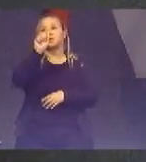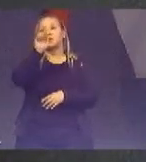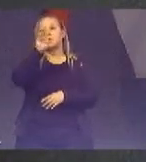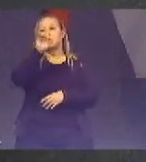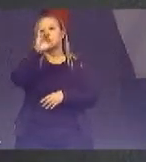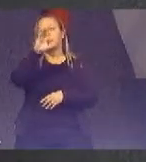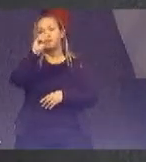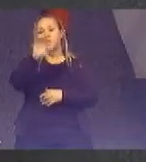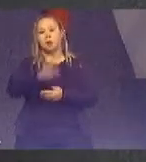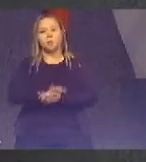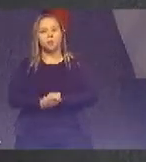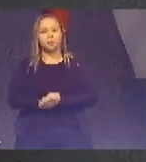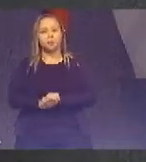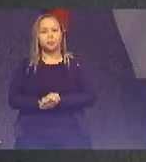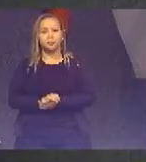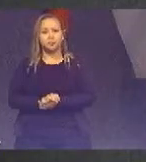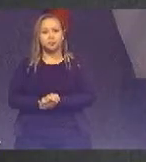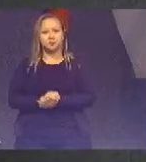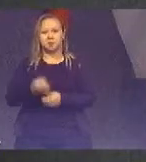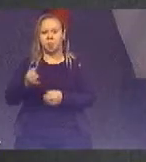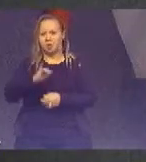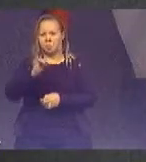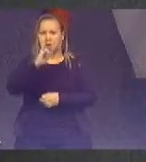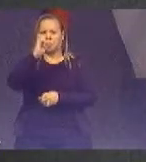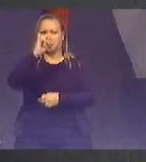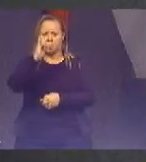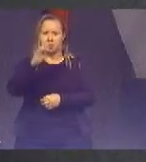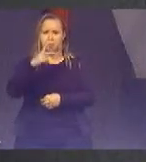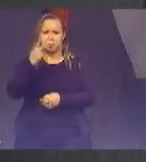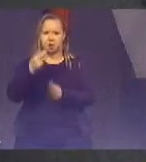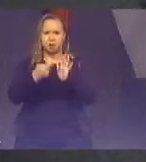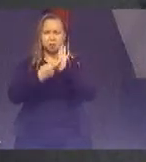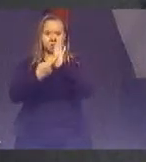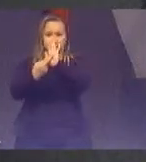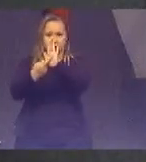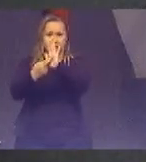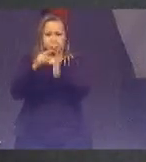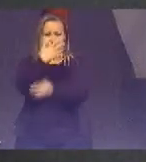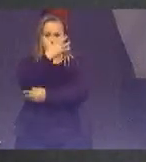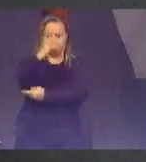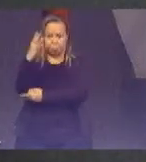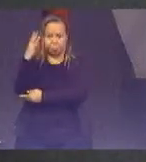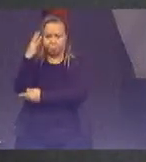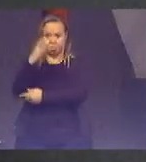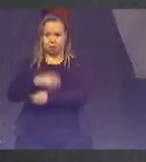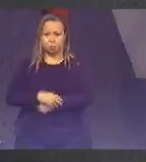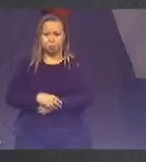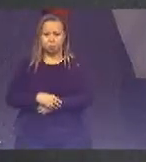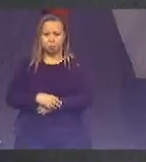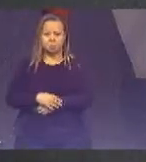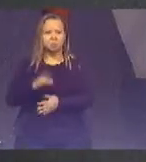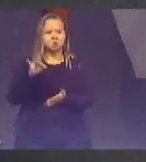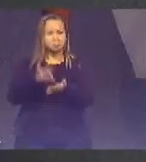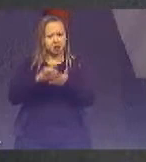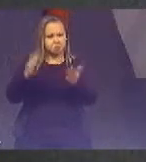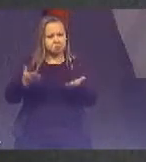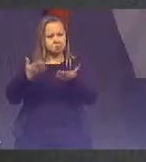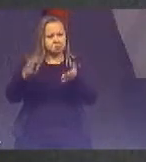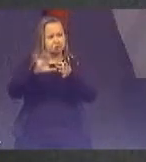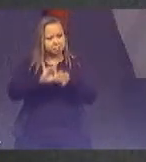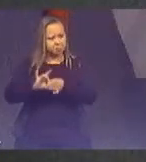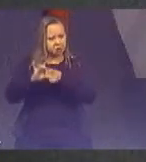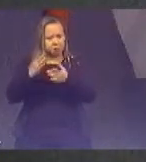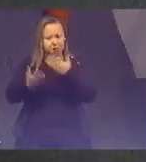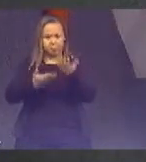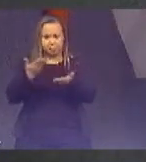grande baluarte da defesa do meio ambiente e a questão maior aqui me parece que seja realmente engajamento Nós não